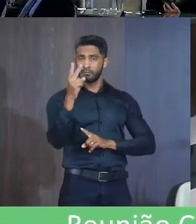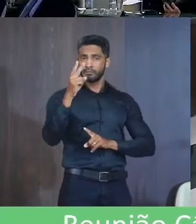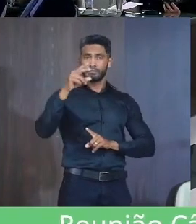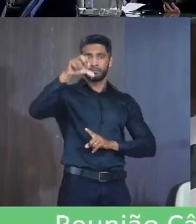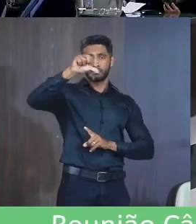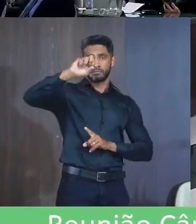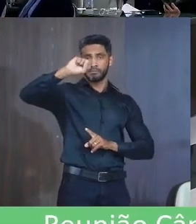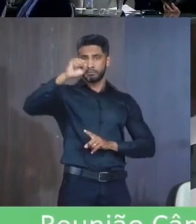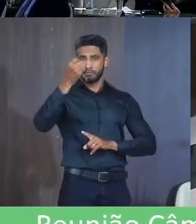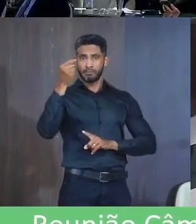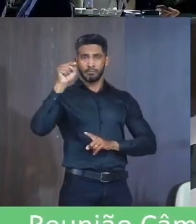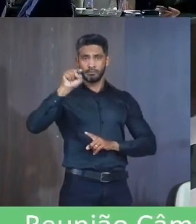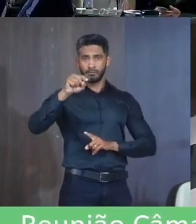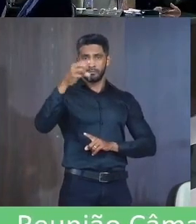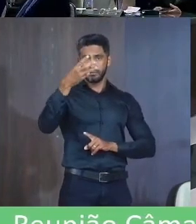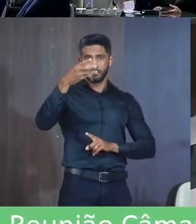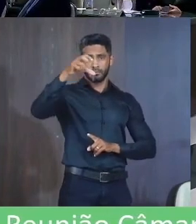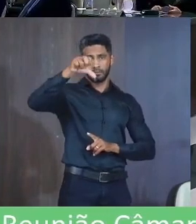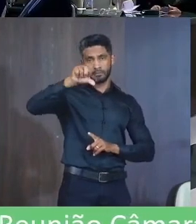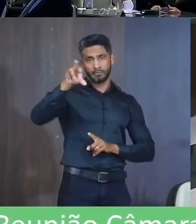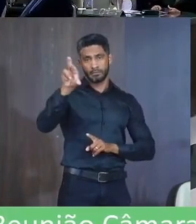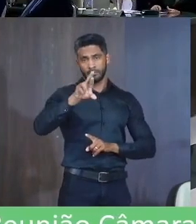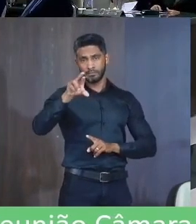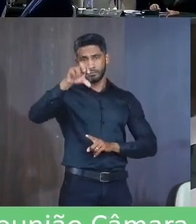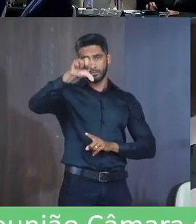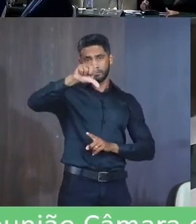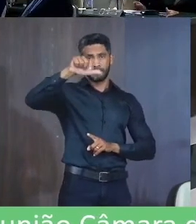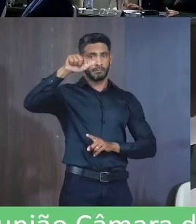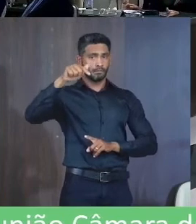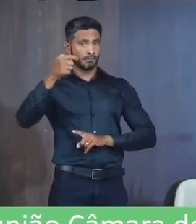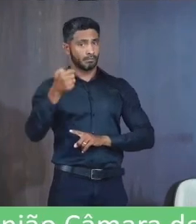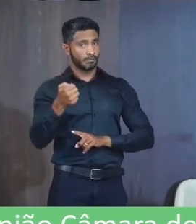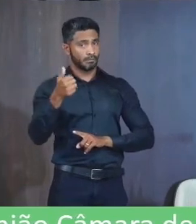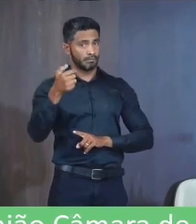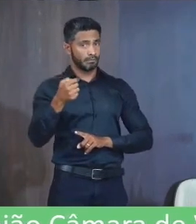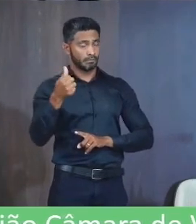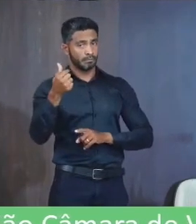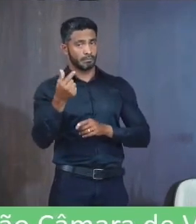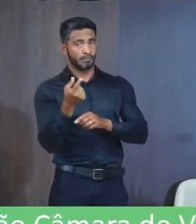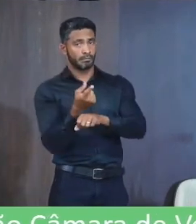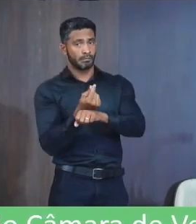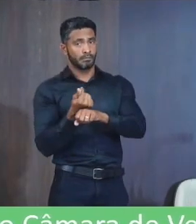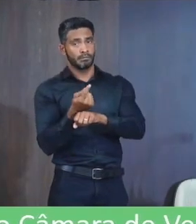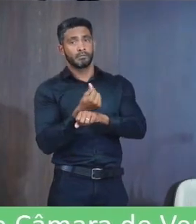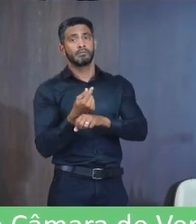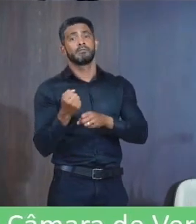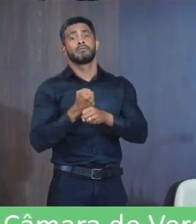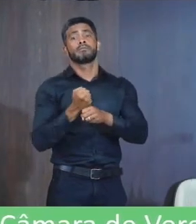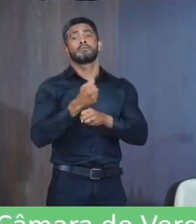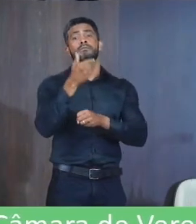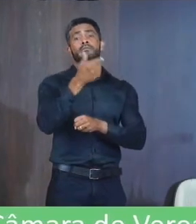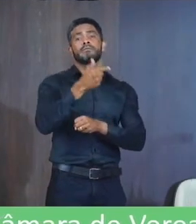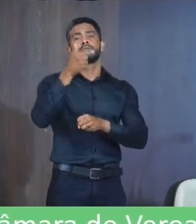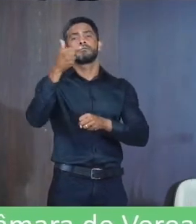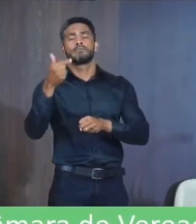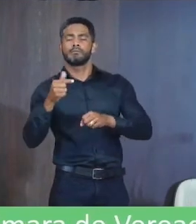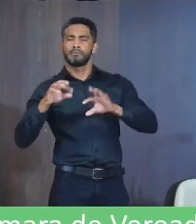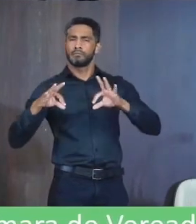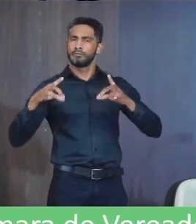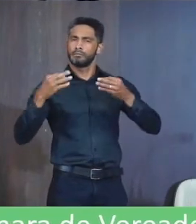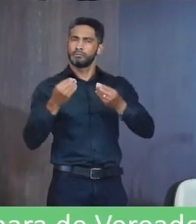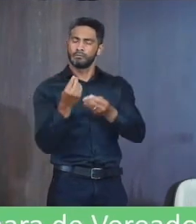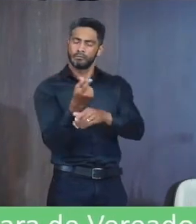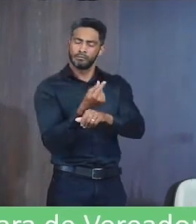valor de R 98.039,97 No orçamento vigente de 2022 E as dotações